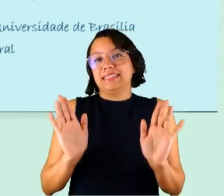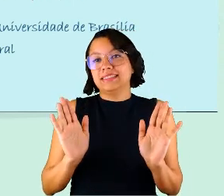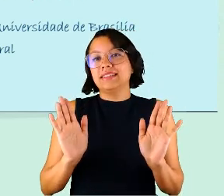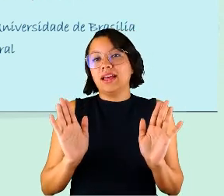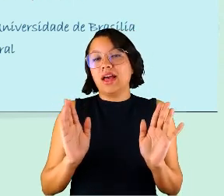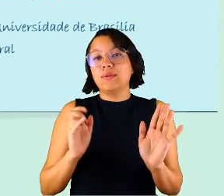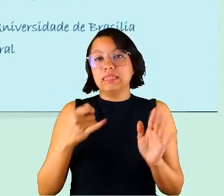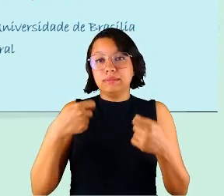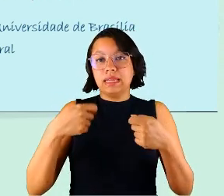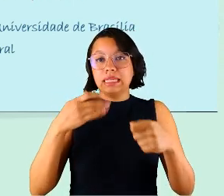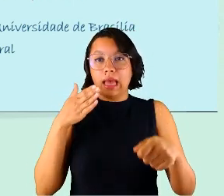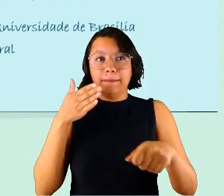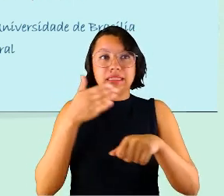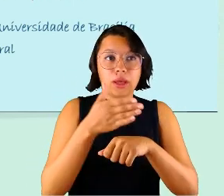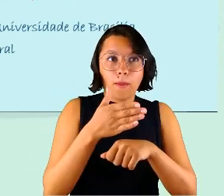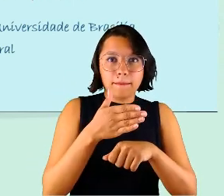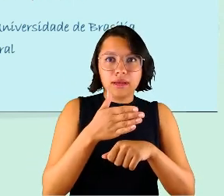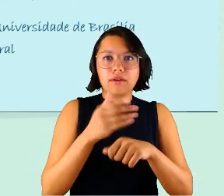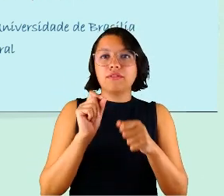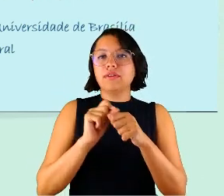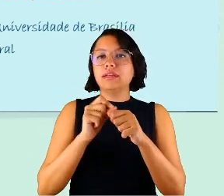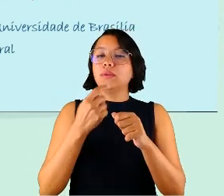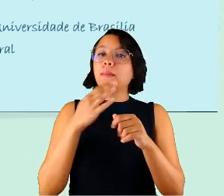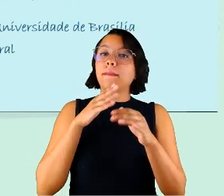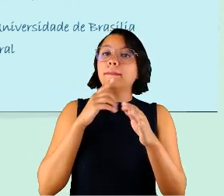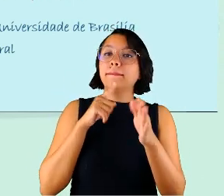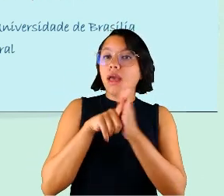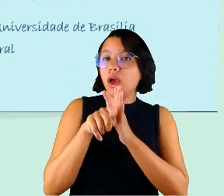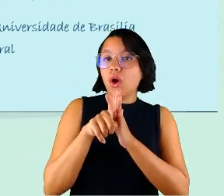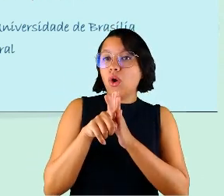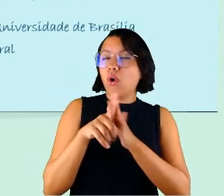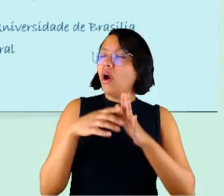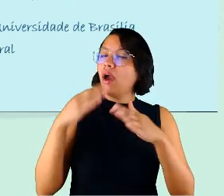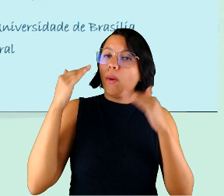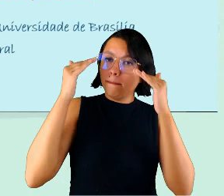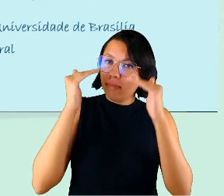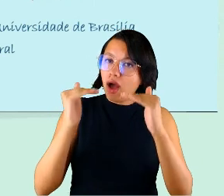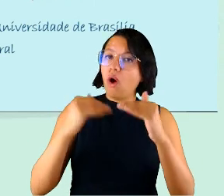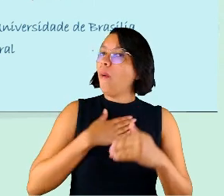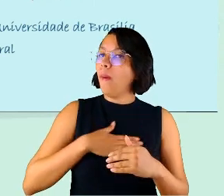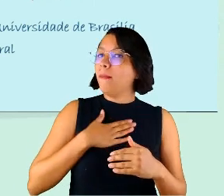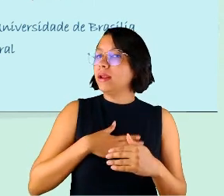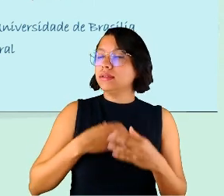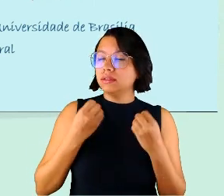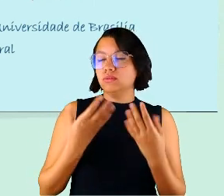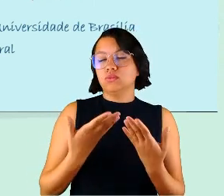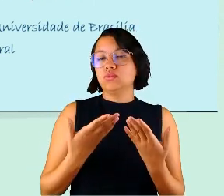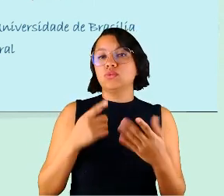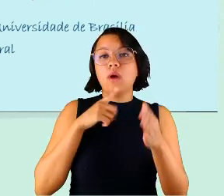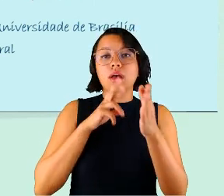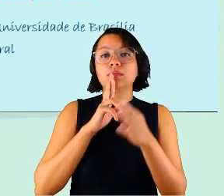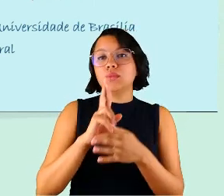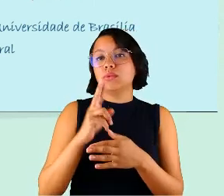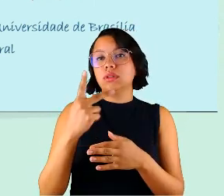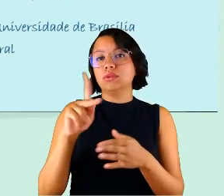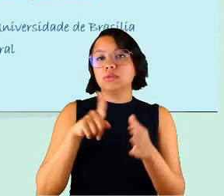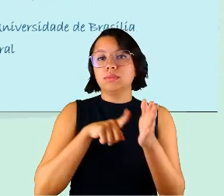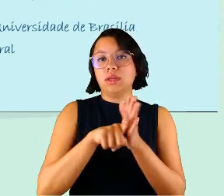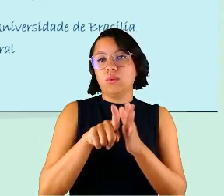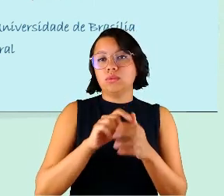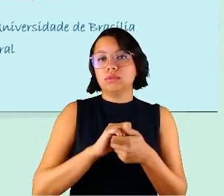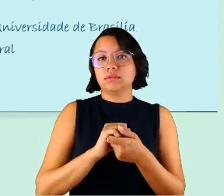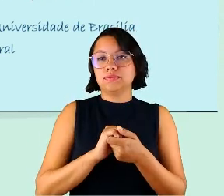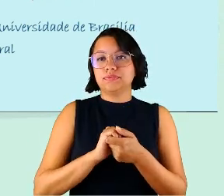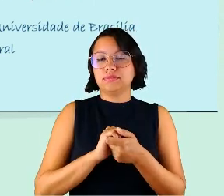interrompessem fazendo perguntas. Será para mim uma honra e um prazer poder responder a perguntas que surgirem.